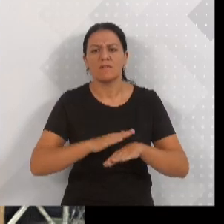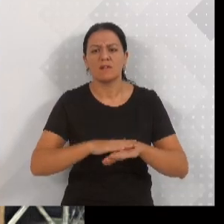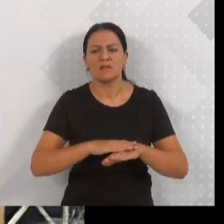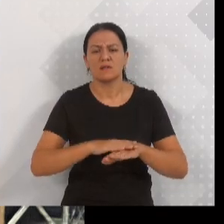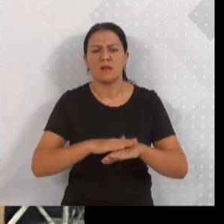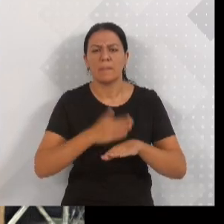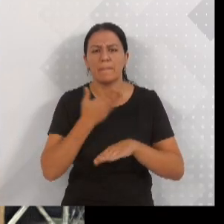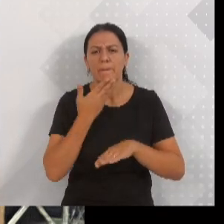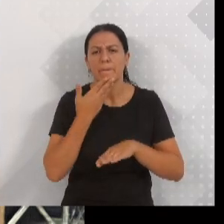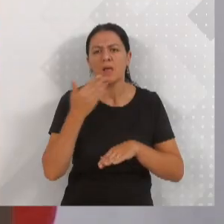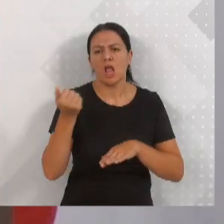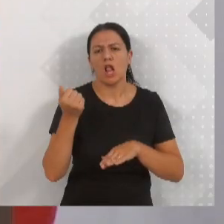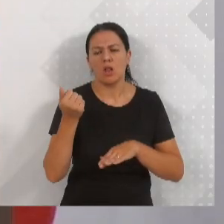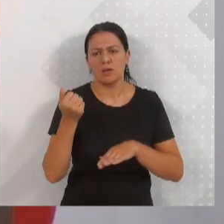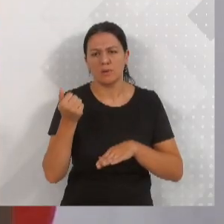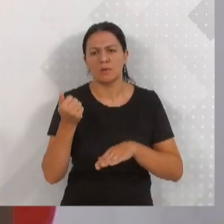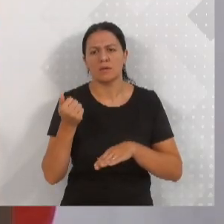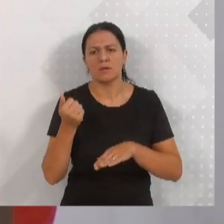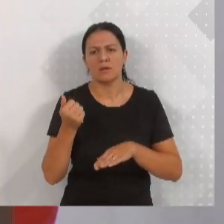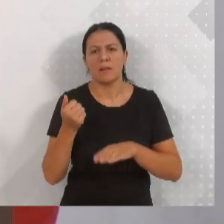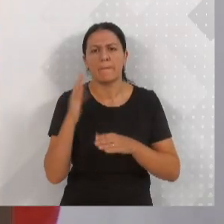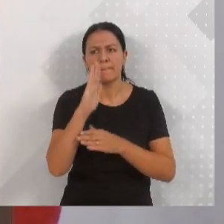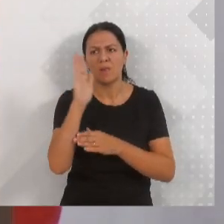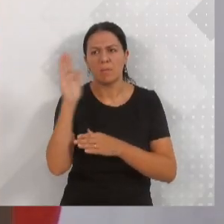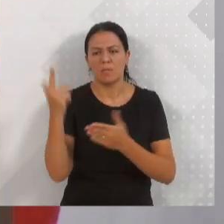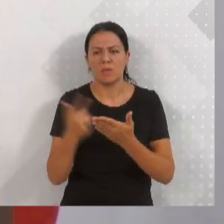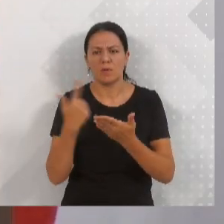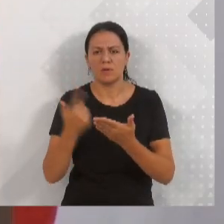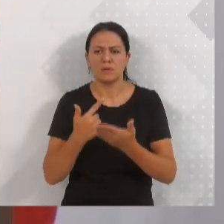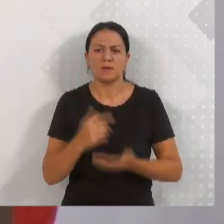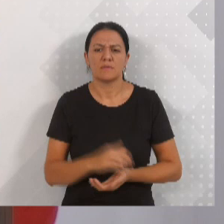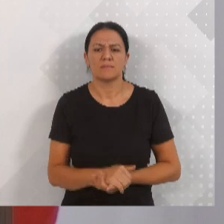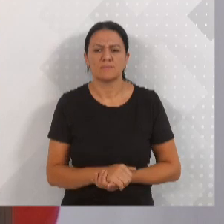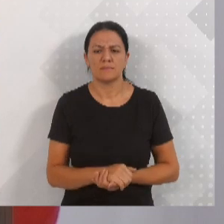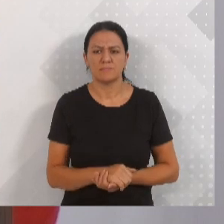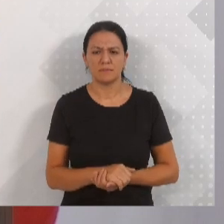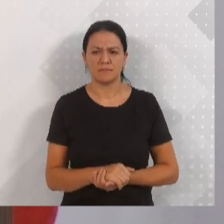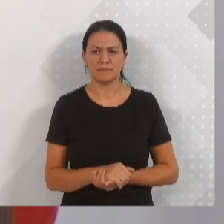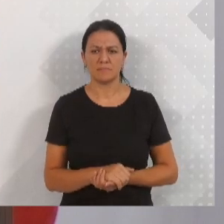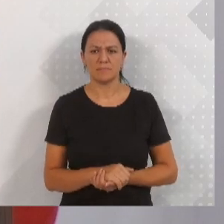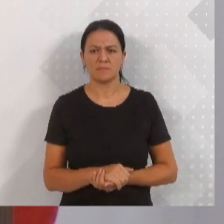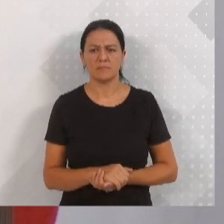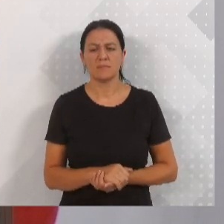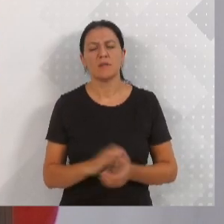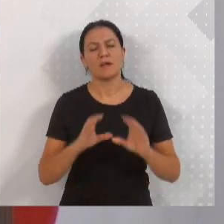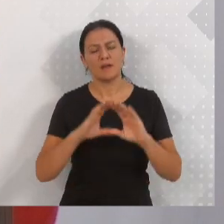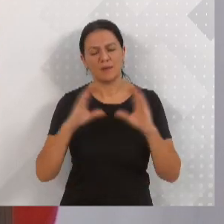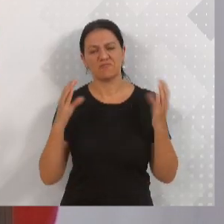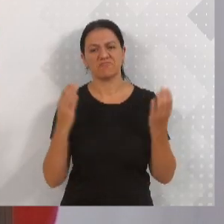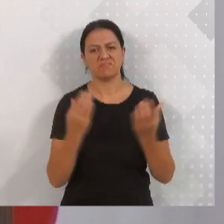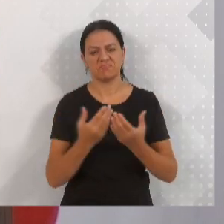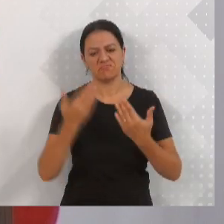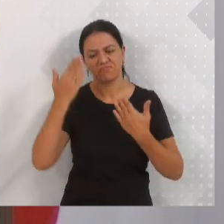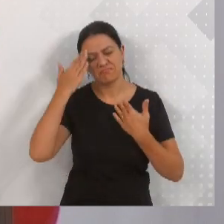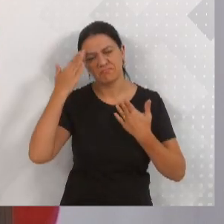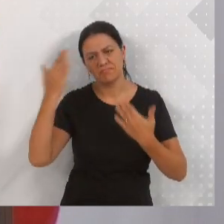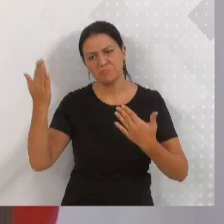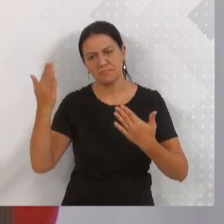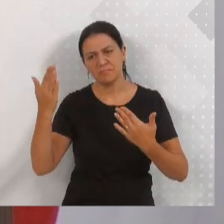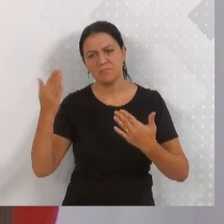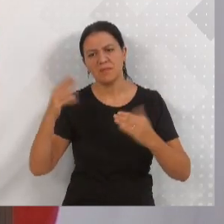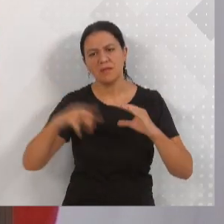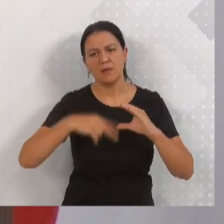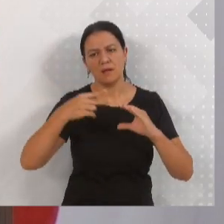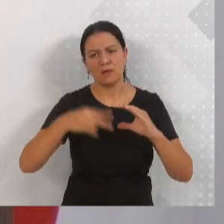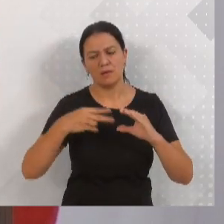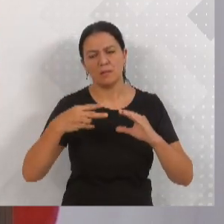melhoramentos na parte da biblioteca. A comunidade agradece, agradece o Poder Legislativo por estar